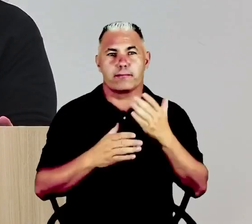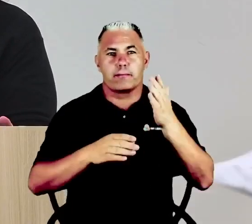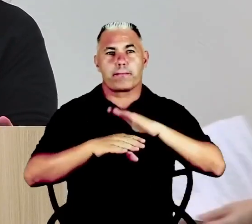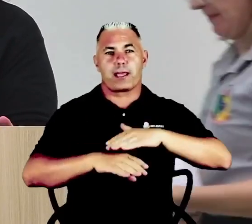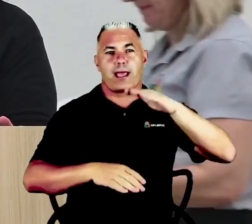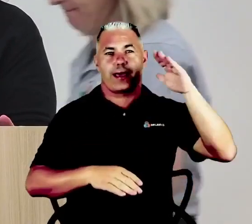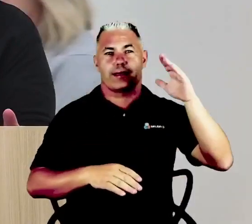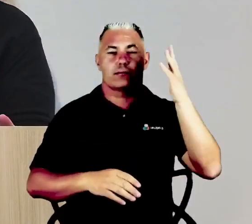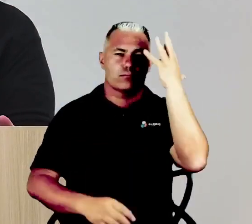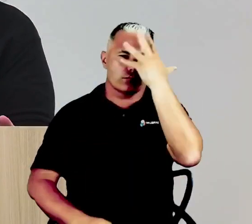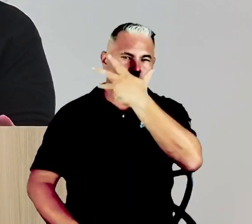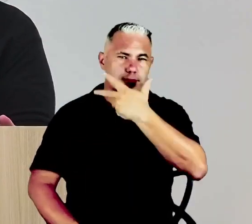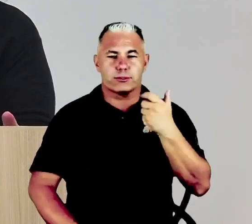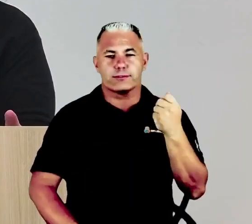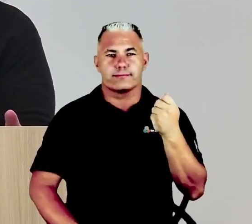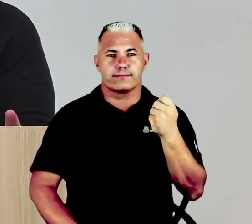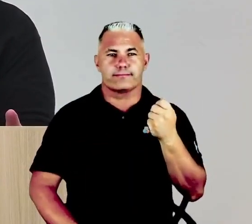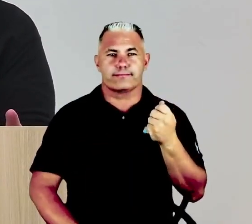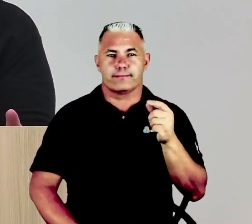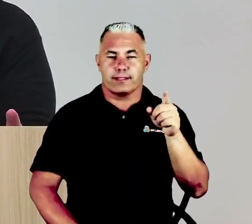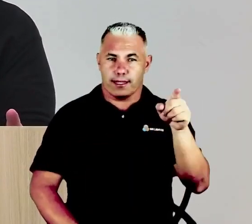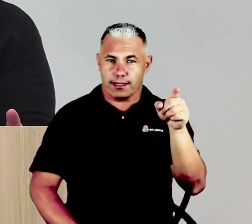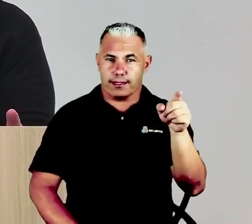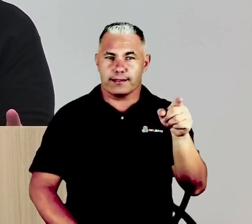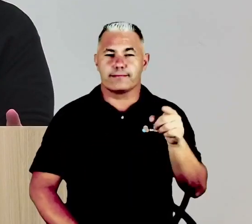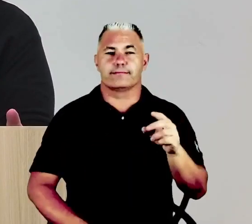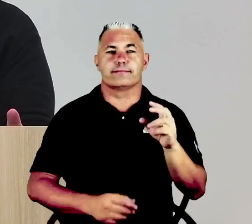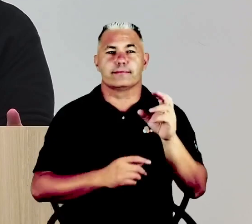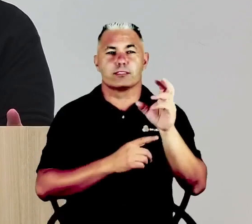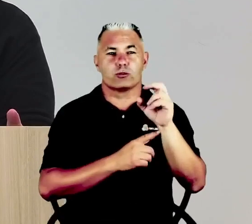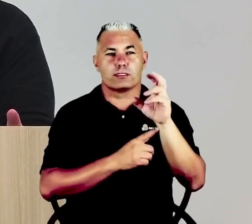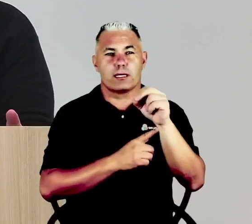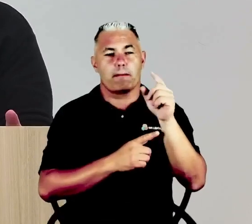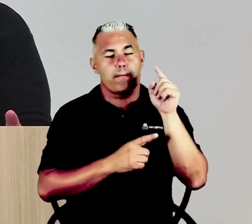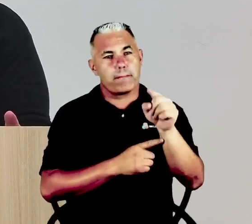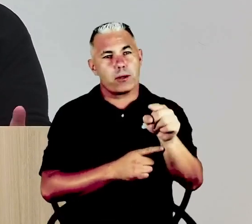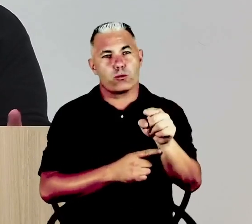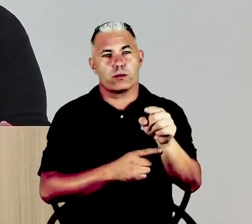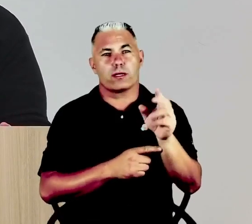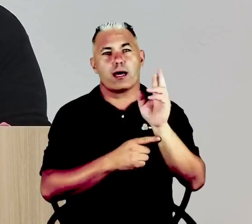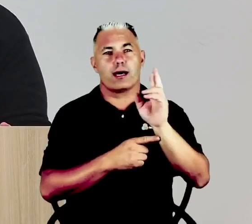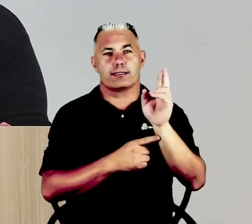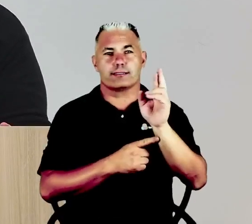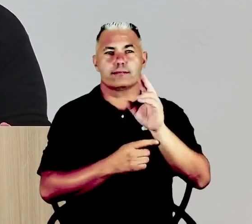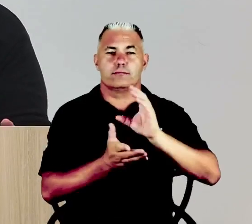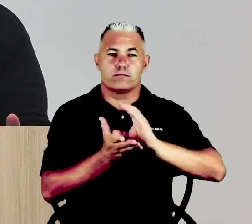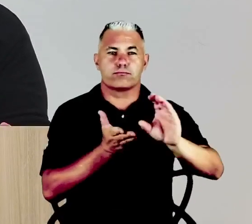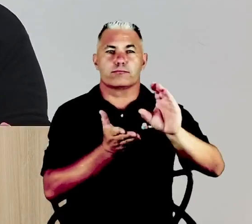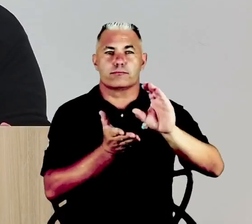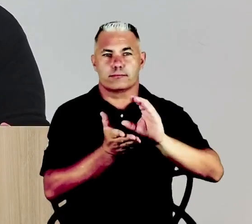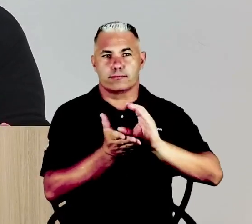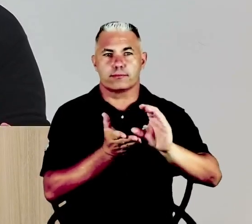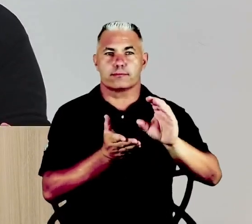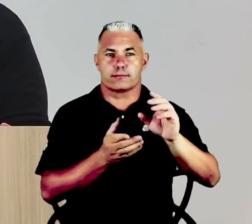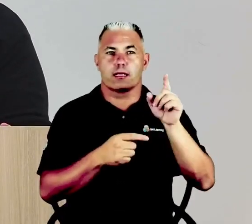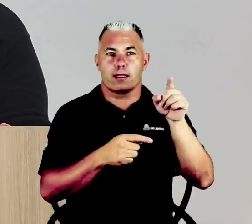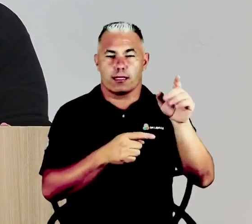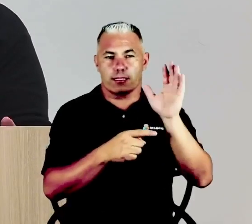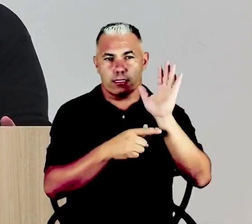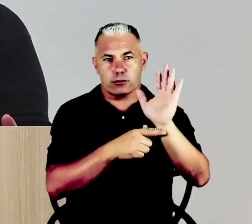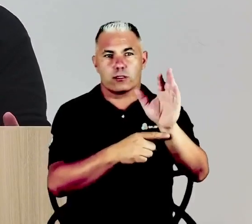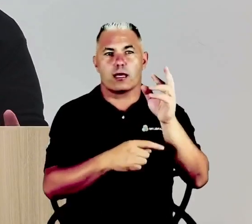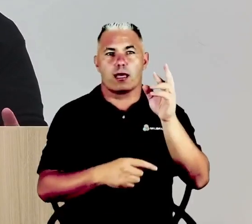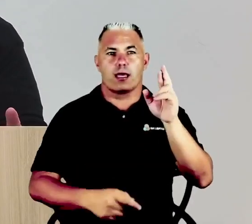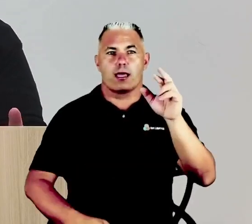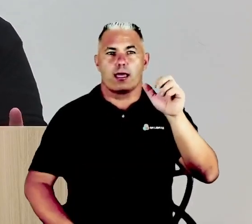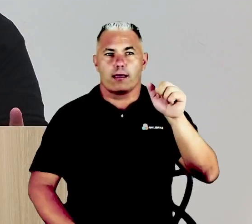ele vai mandar aí 50 mil reais desse projeto lá para a Oliveira Castro. Então, fica aí Ralf e o nosso